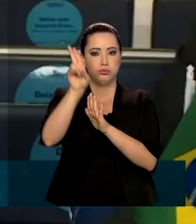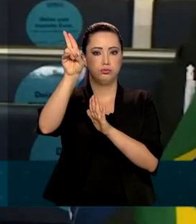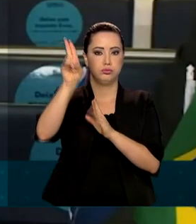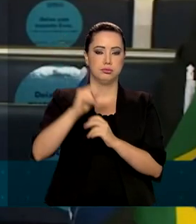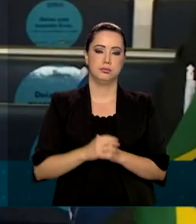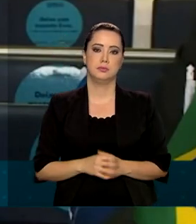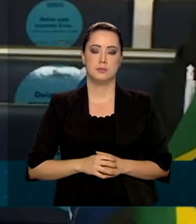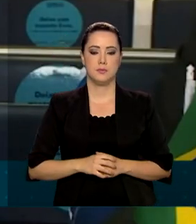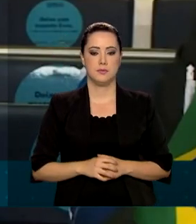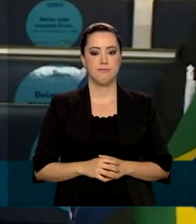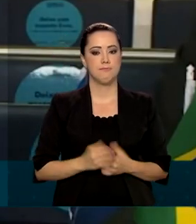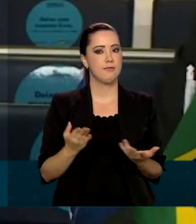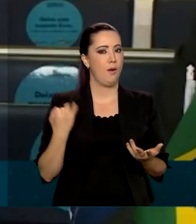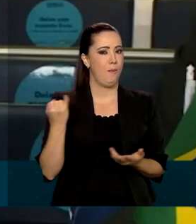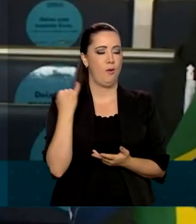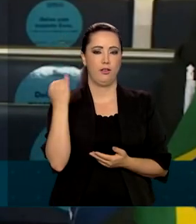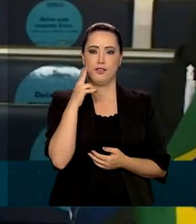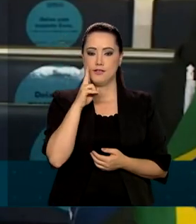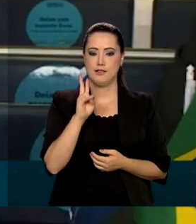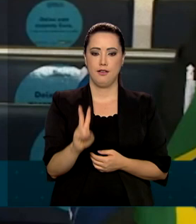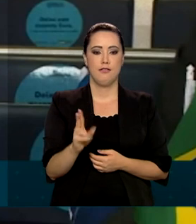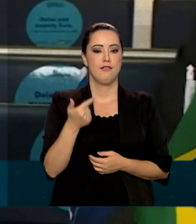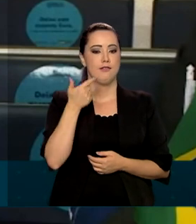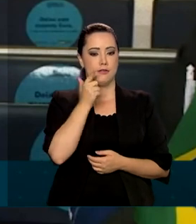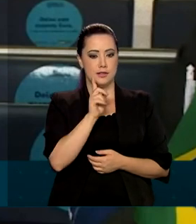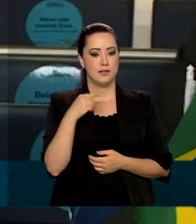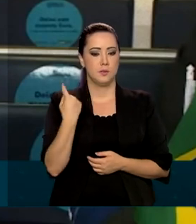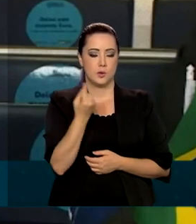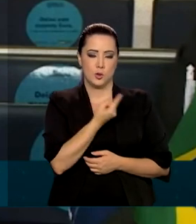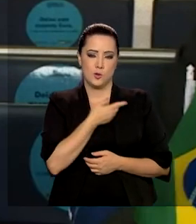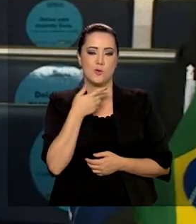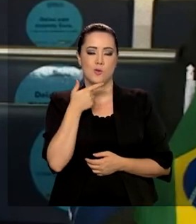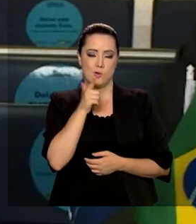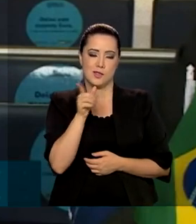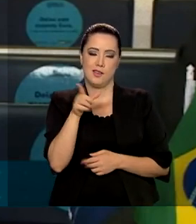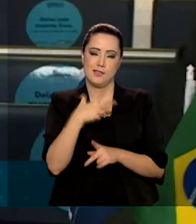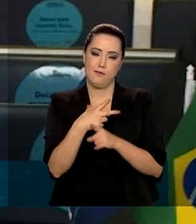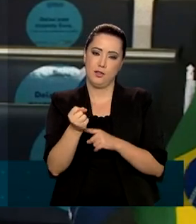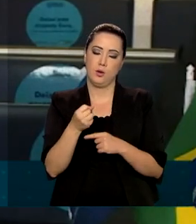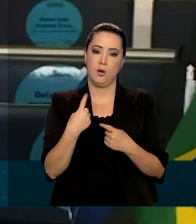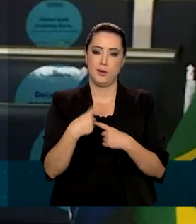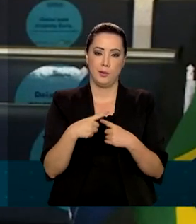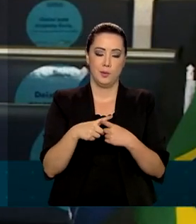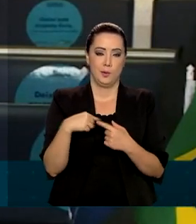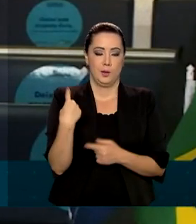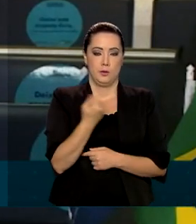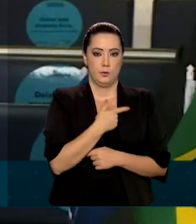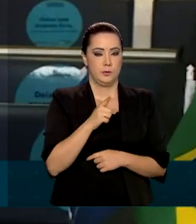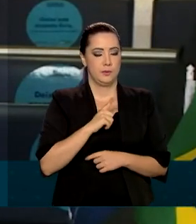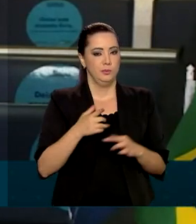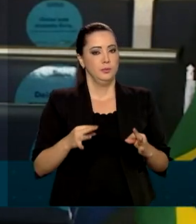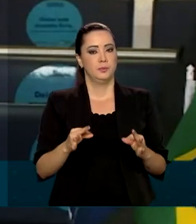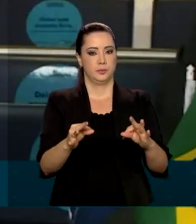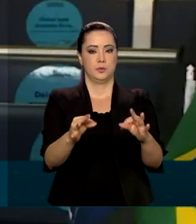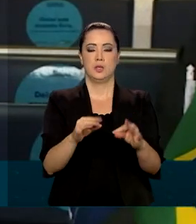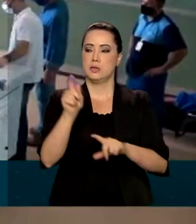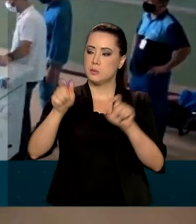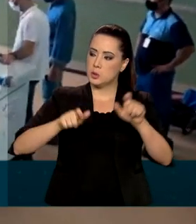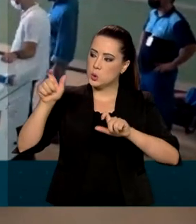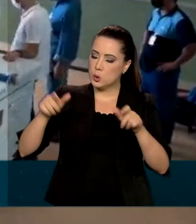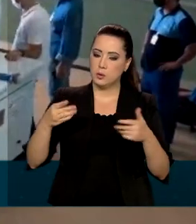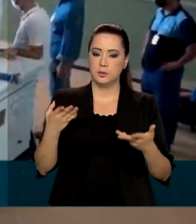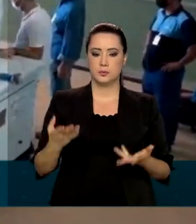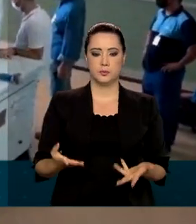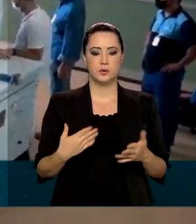espacial consolidando mais essa conquista. Isso se deve muito à capacidade tecnológica das pessoas,